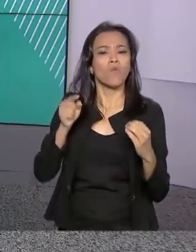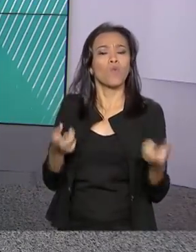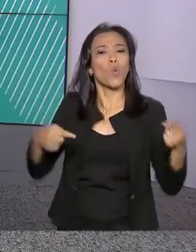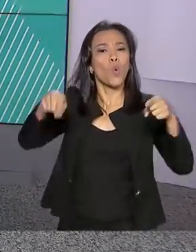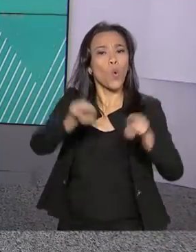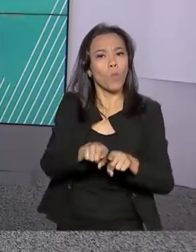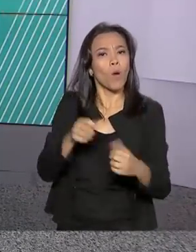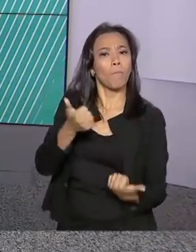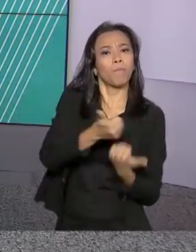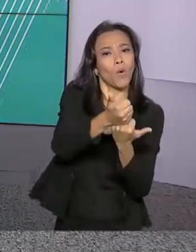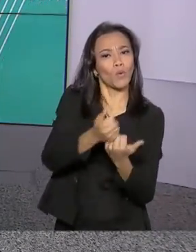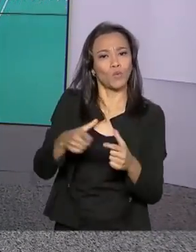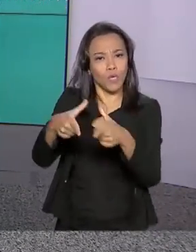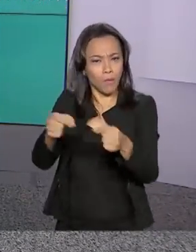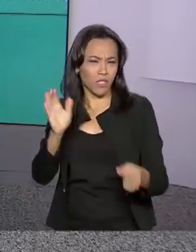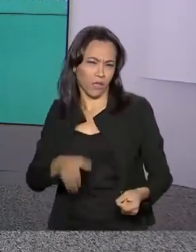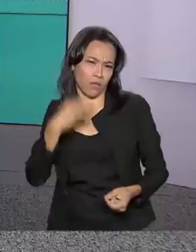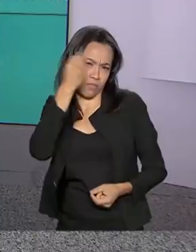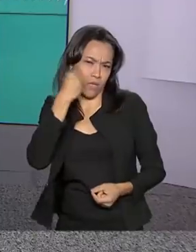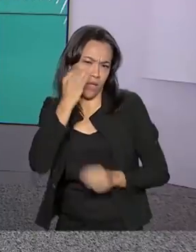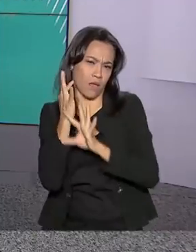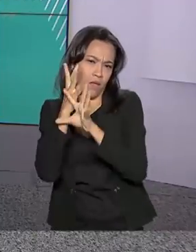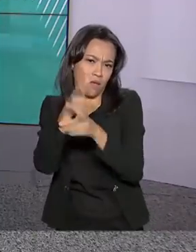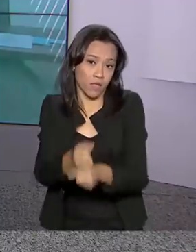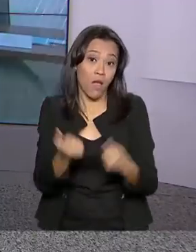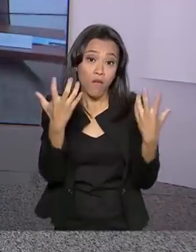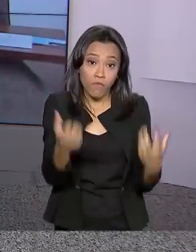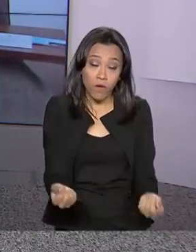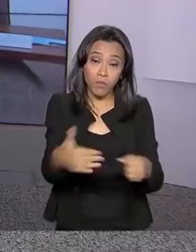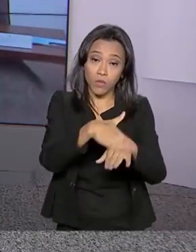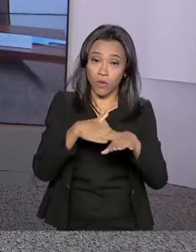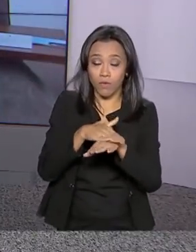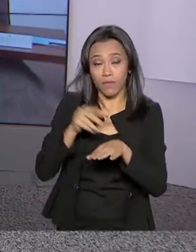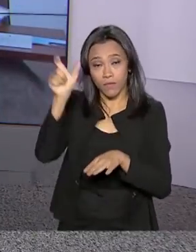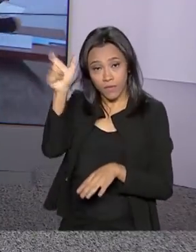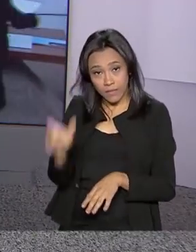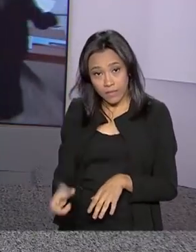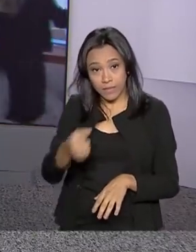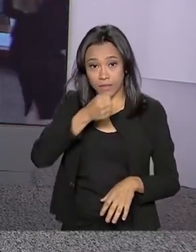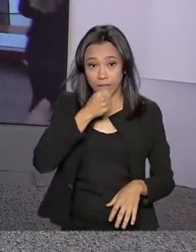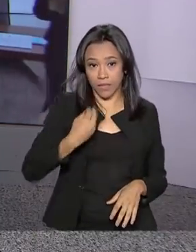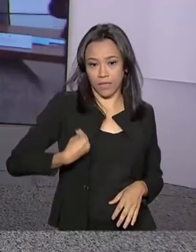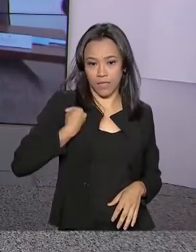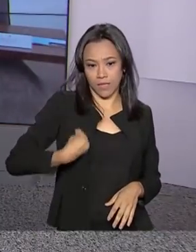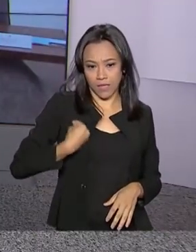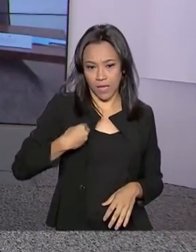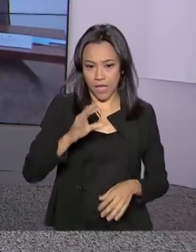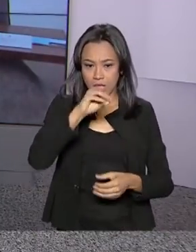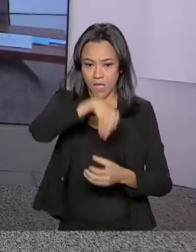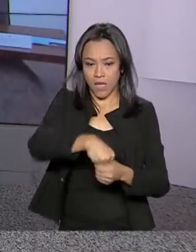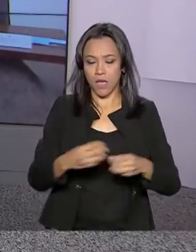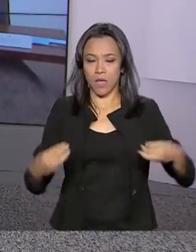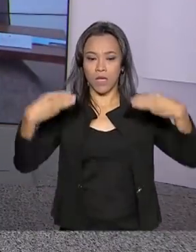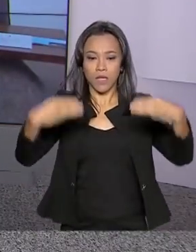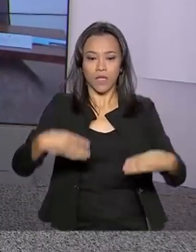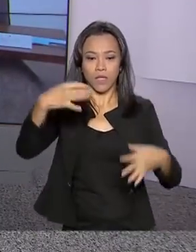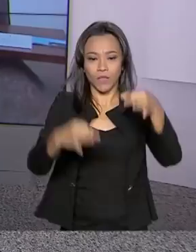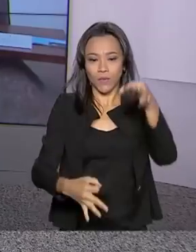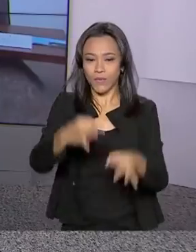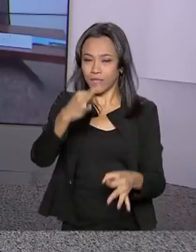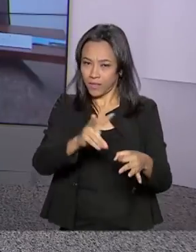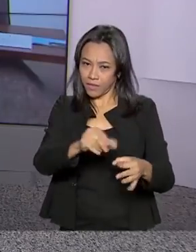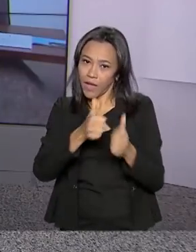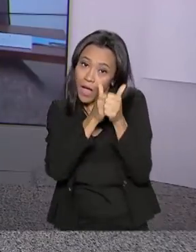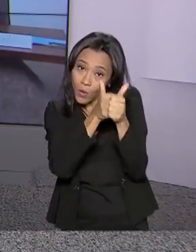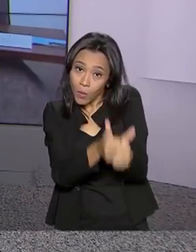Japão, que já tem experiência nessa área. A gente vai conversar agora com a repórter Luciana Colares, que está lá no Ministério da Justiça e vai acompanhar esse